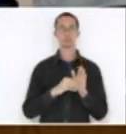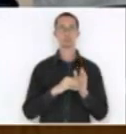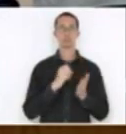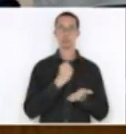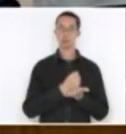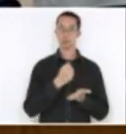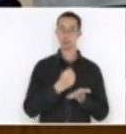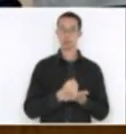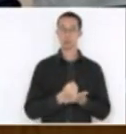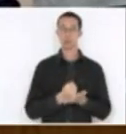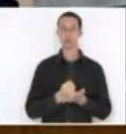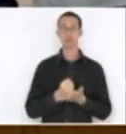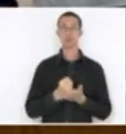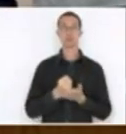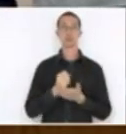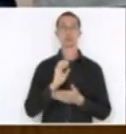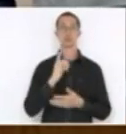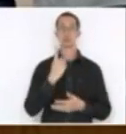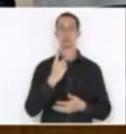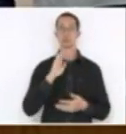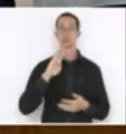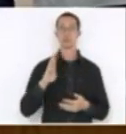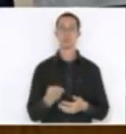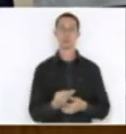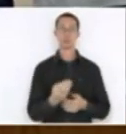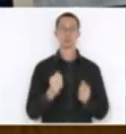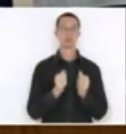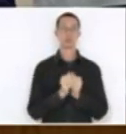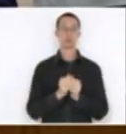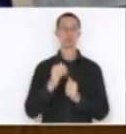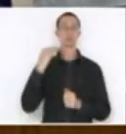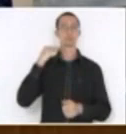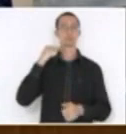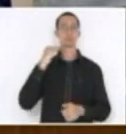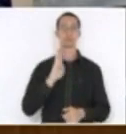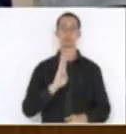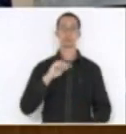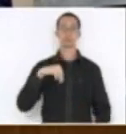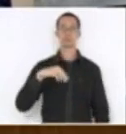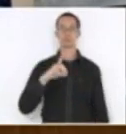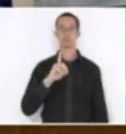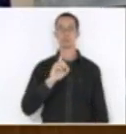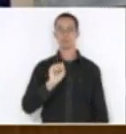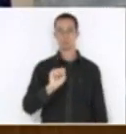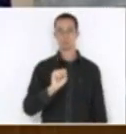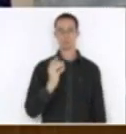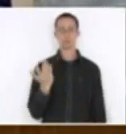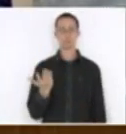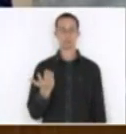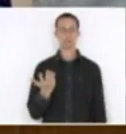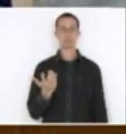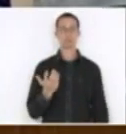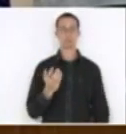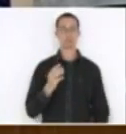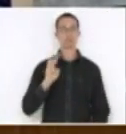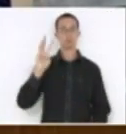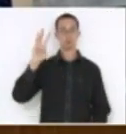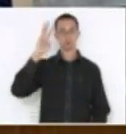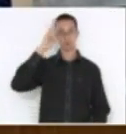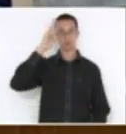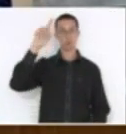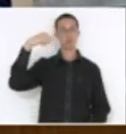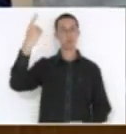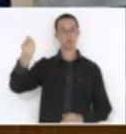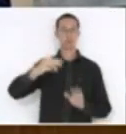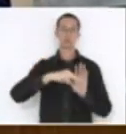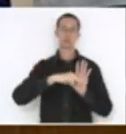ao BNDES para o Fundo de Apoio aos Municípios. Eu pediria a compreensão de V. Exª para nós colocarmos na terça-feira a medida